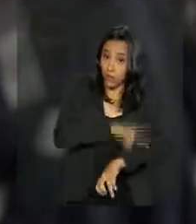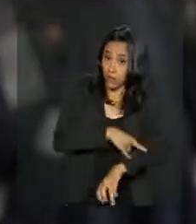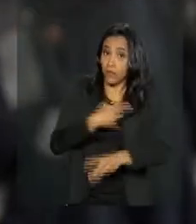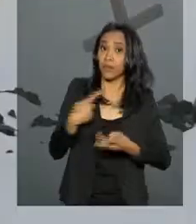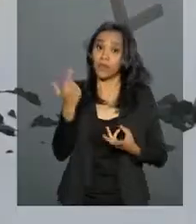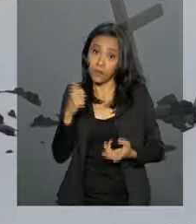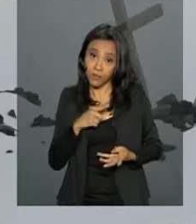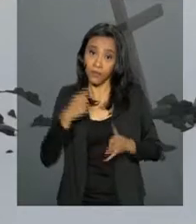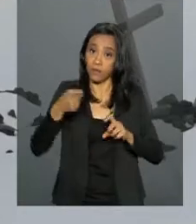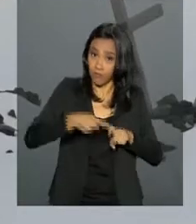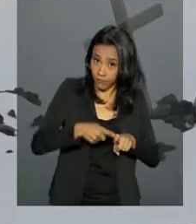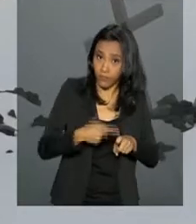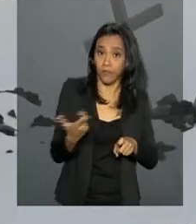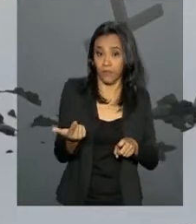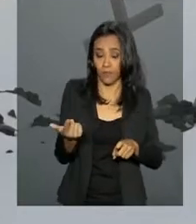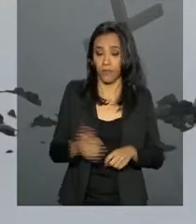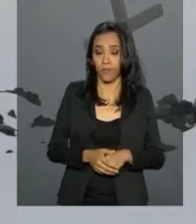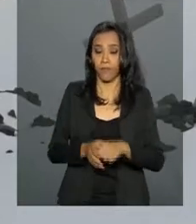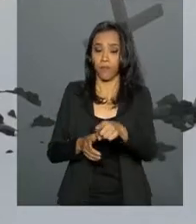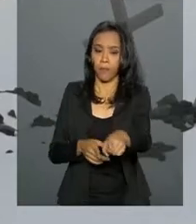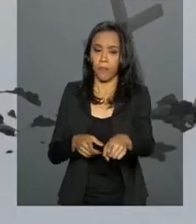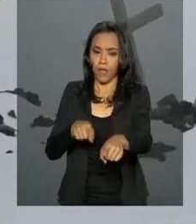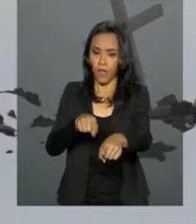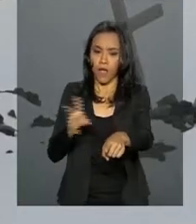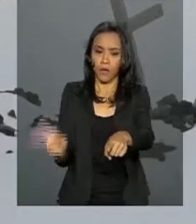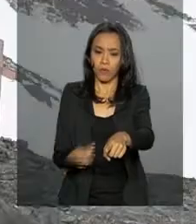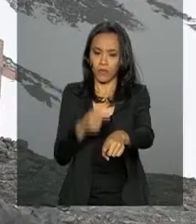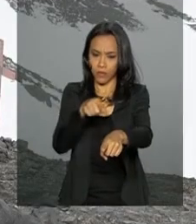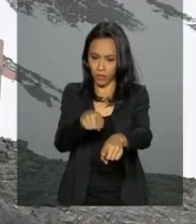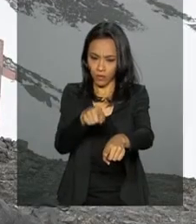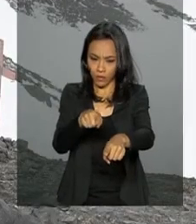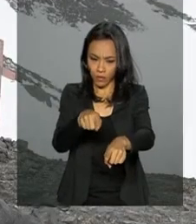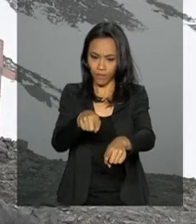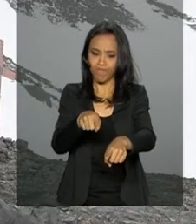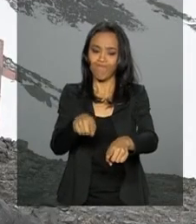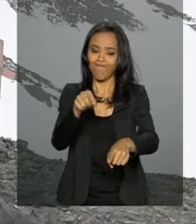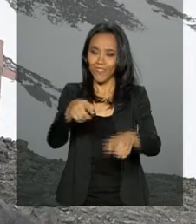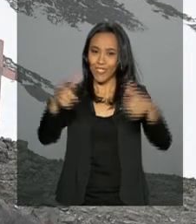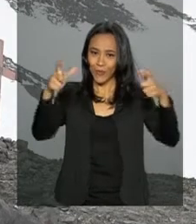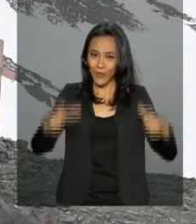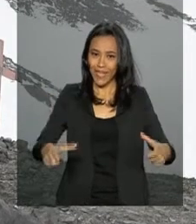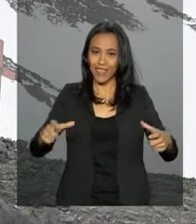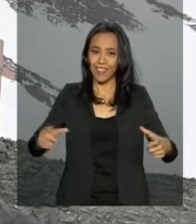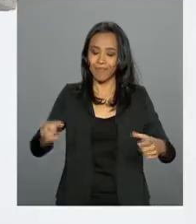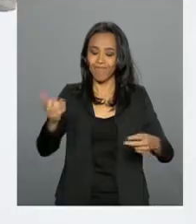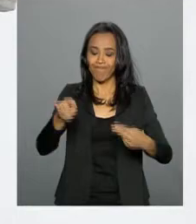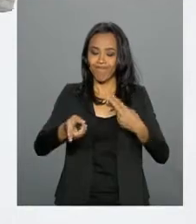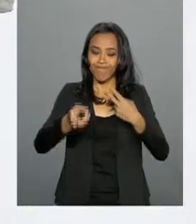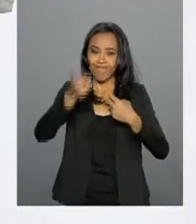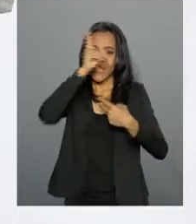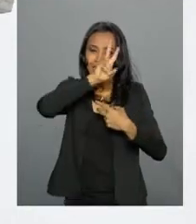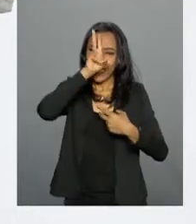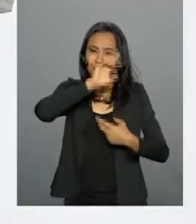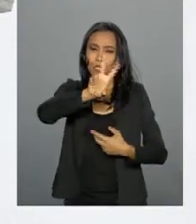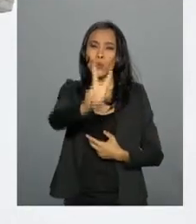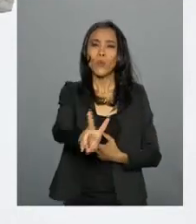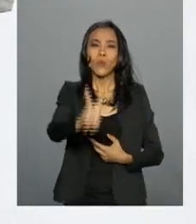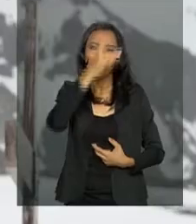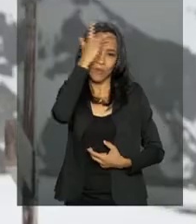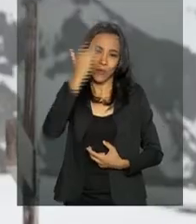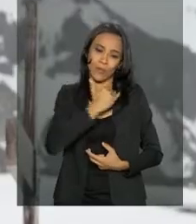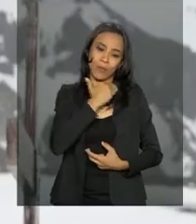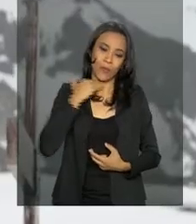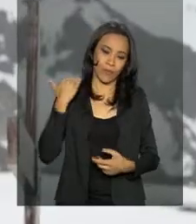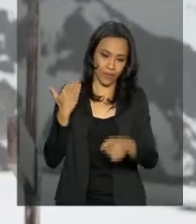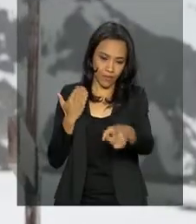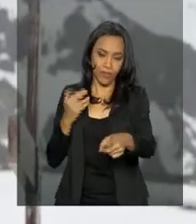médica. O incêndio foi eternizado por aqui, com um memorial que homenageia os dois militares que perderam a vida